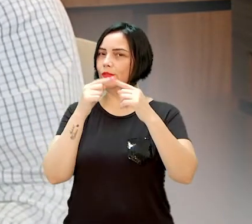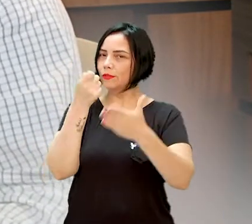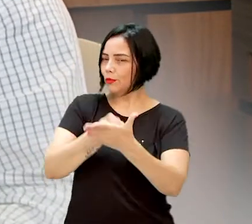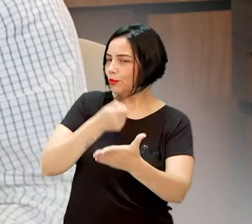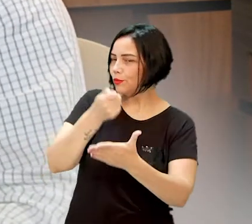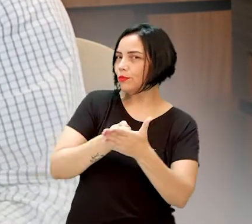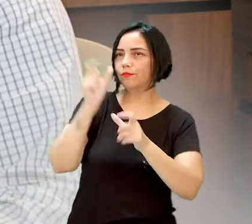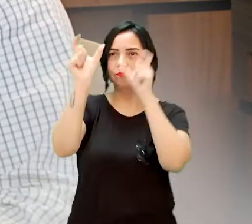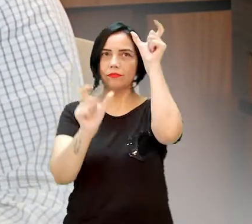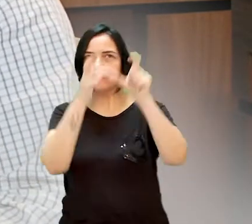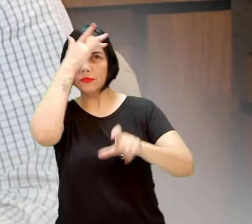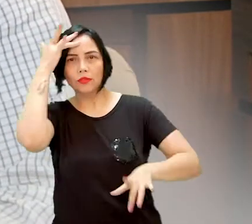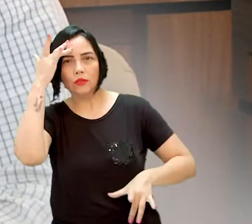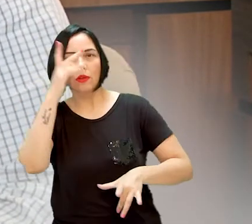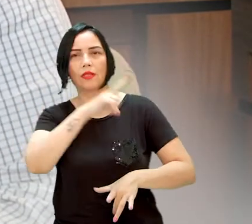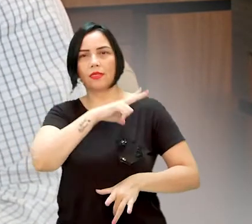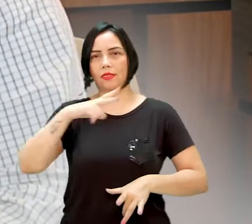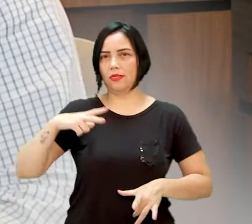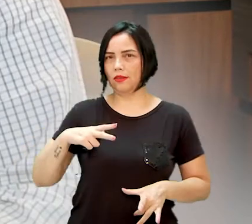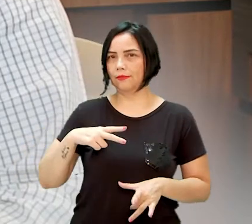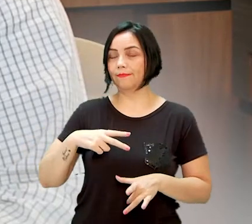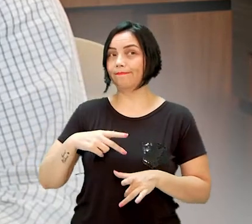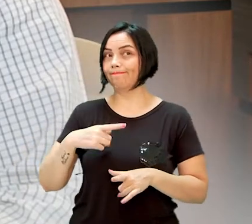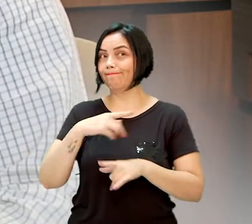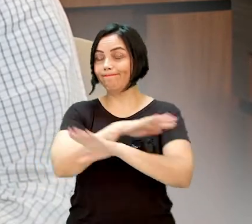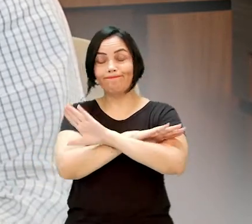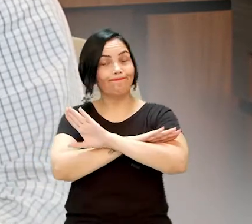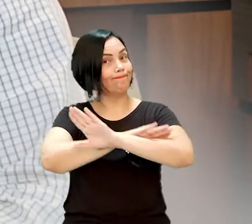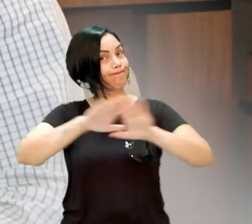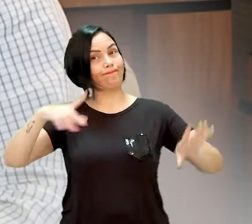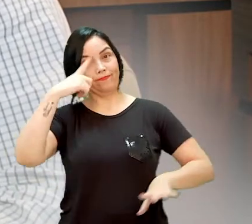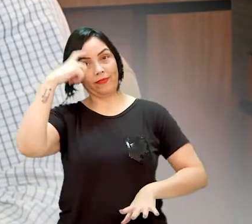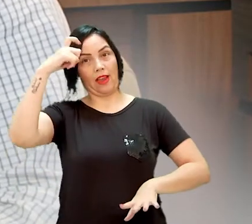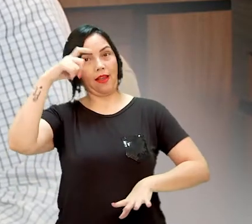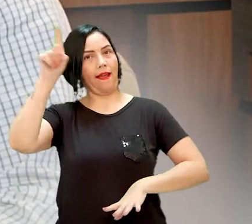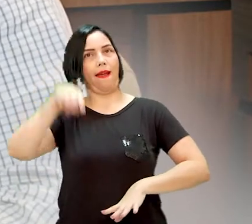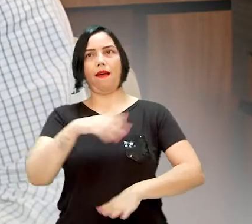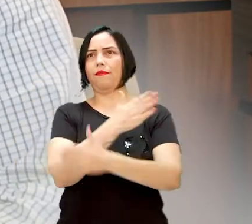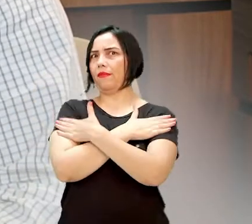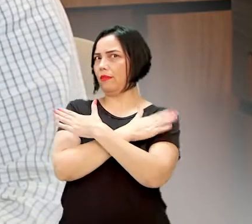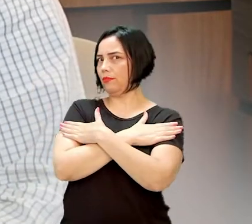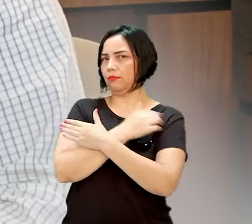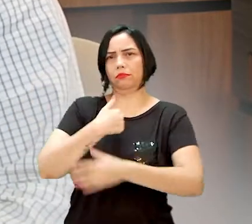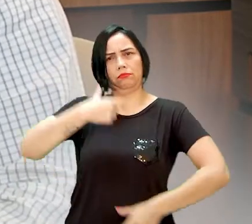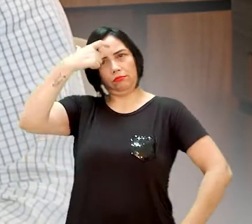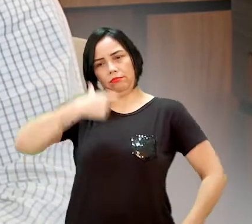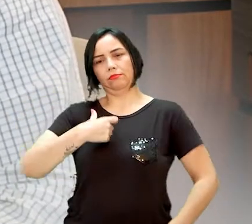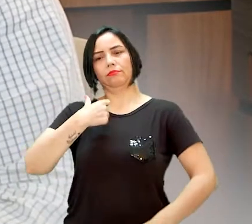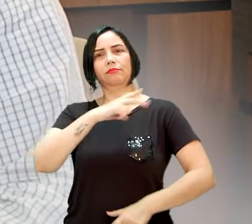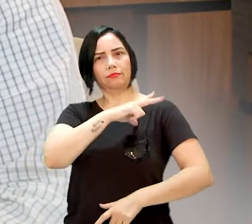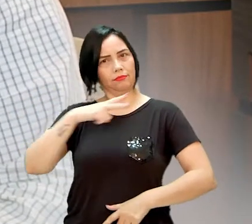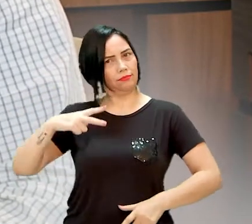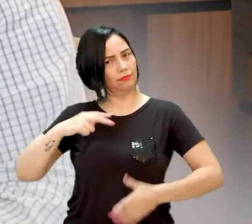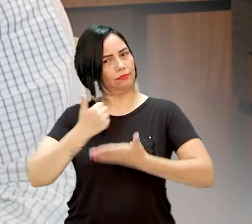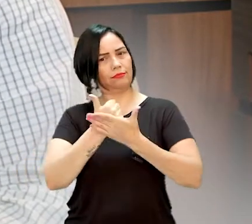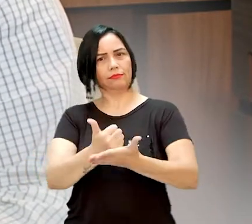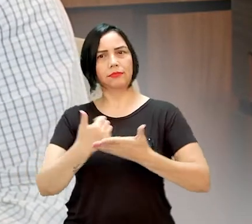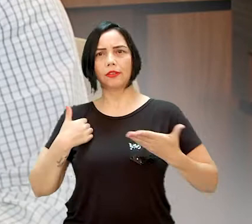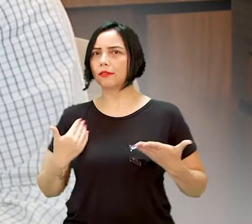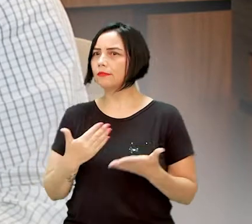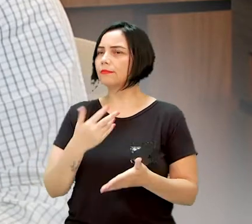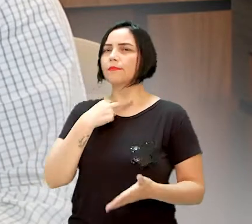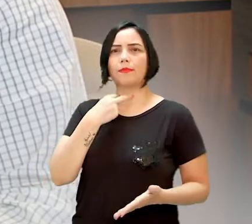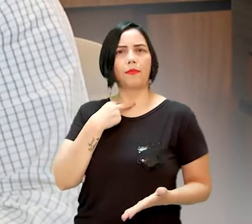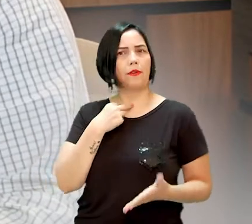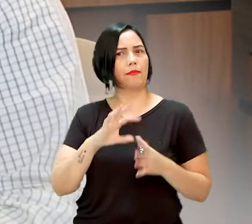público. Tirar aquela ideia de que servidor público é vagabundo. Eu sou servidor público. Não posso permitir que ninguém faça isso. São